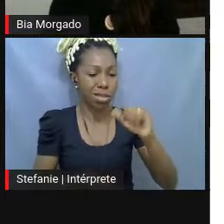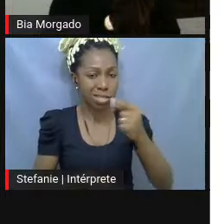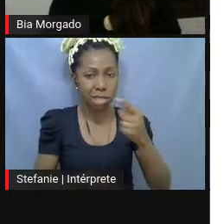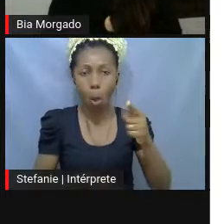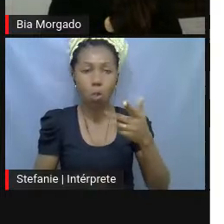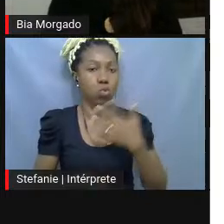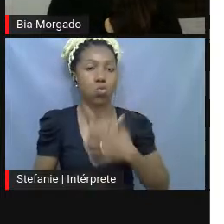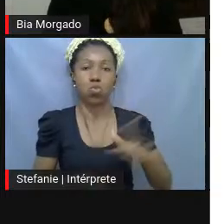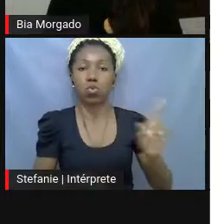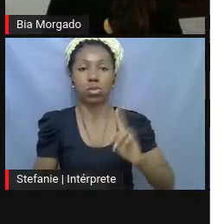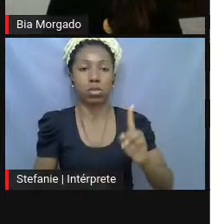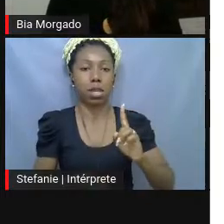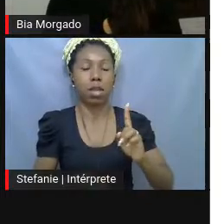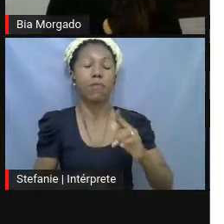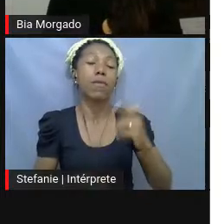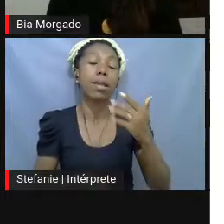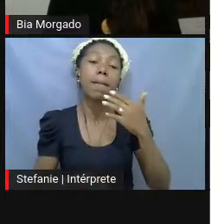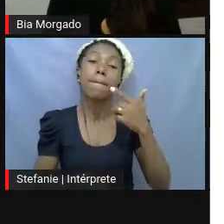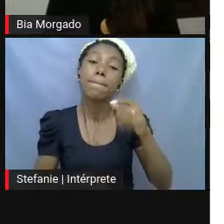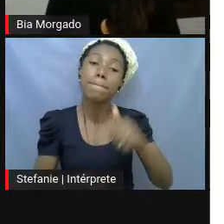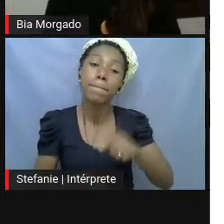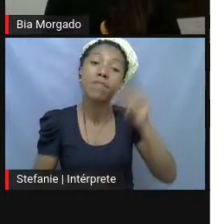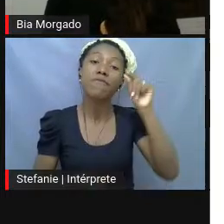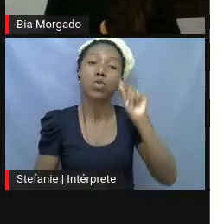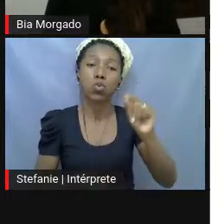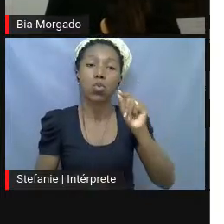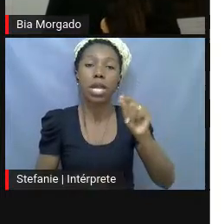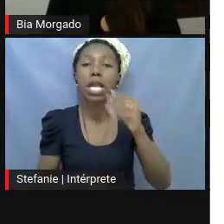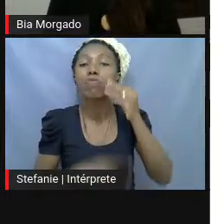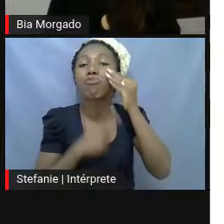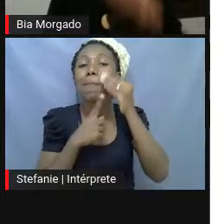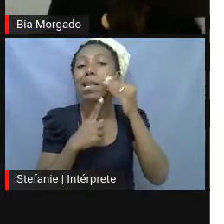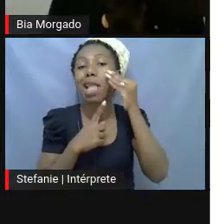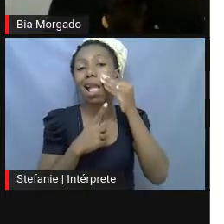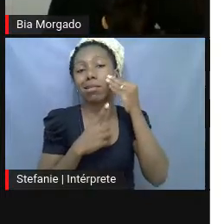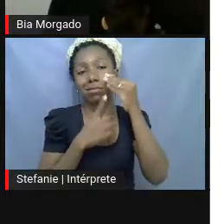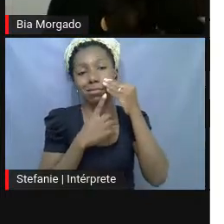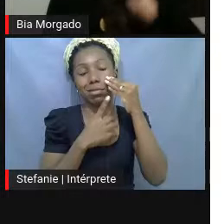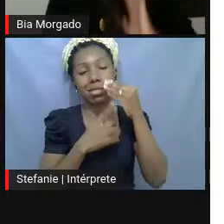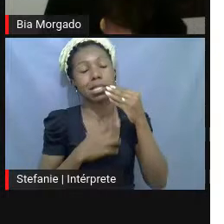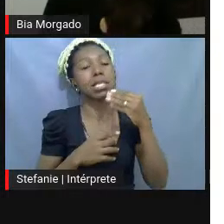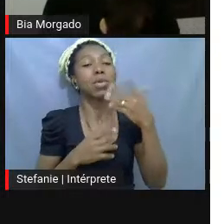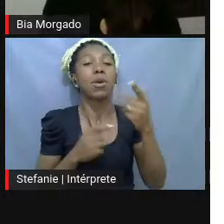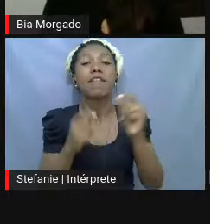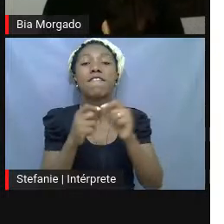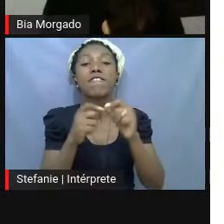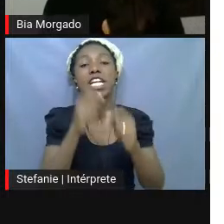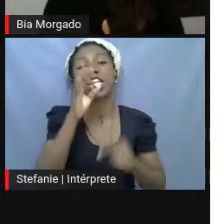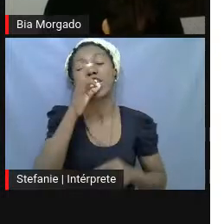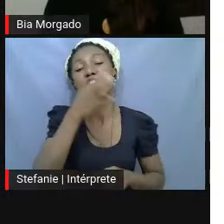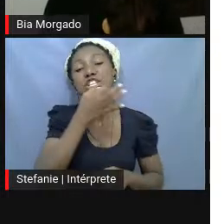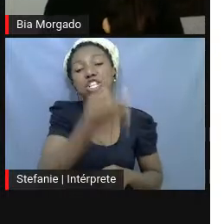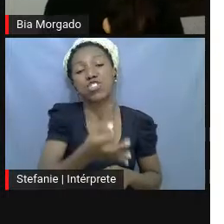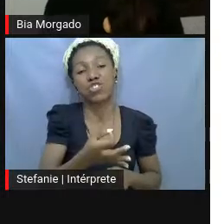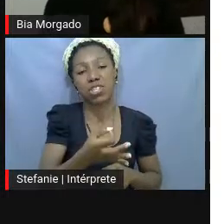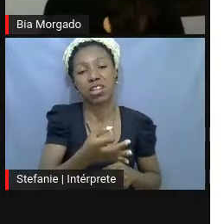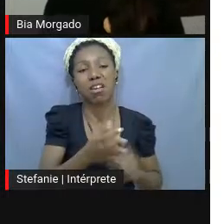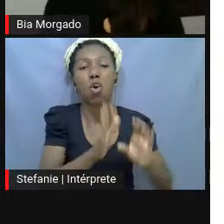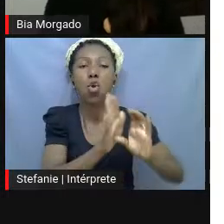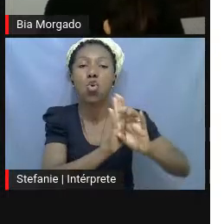momentos de apresentação pública das obras dele de experiências. então, ele faz uma crítica ao conceito de exposição.